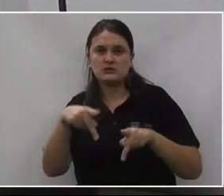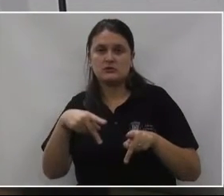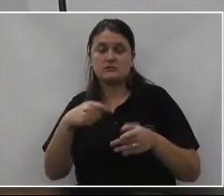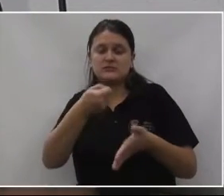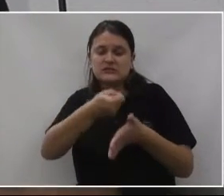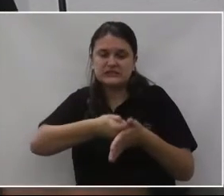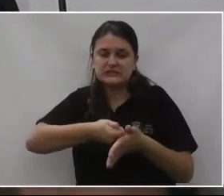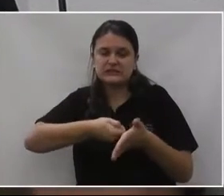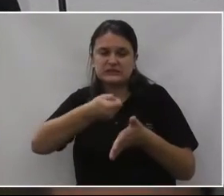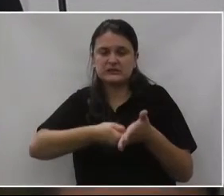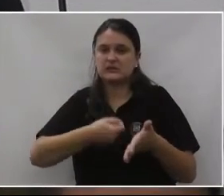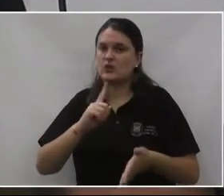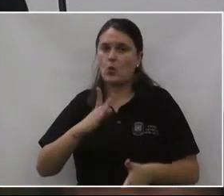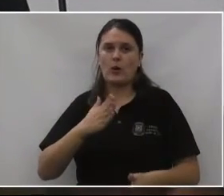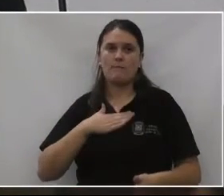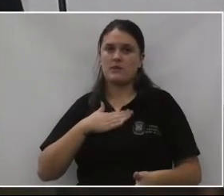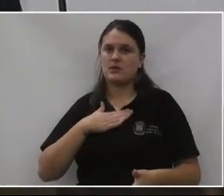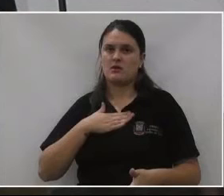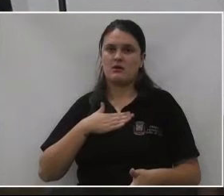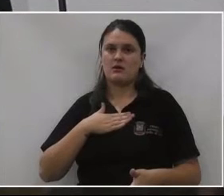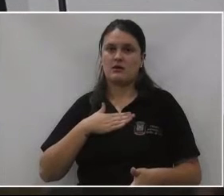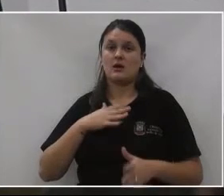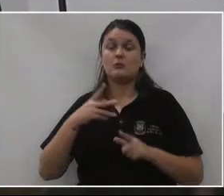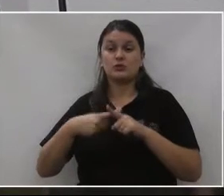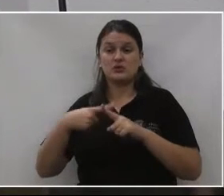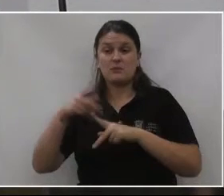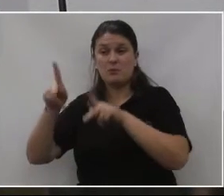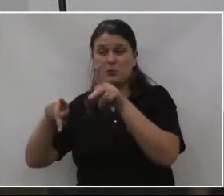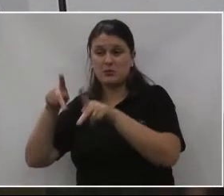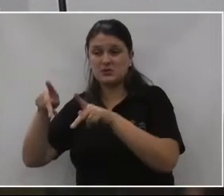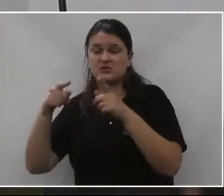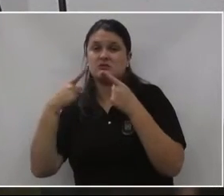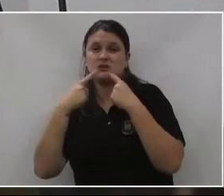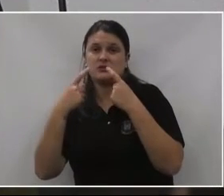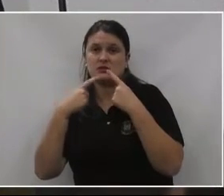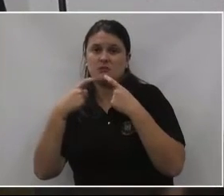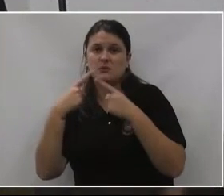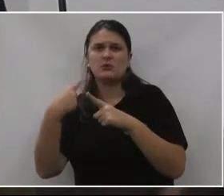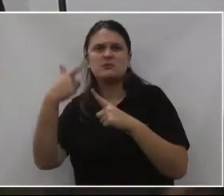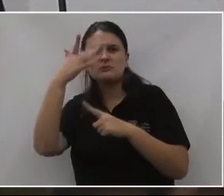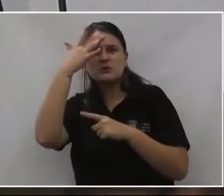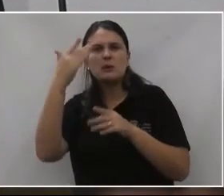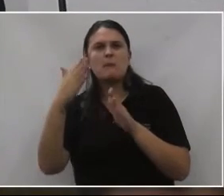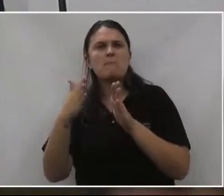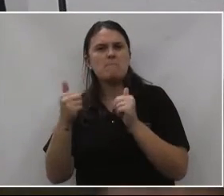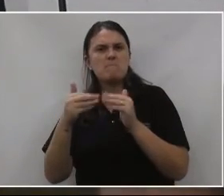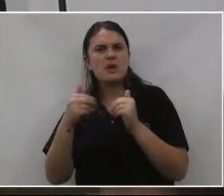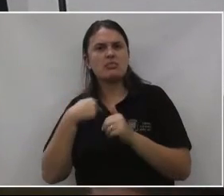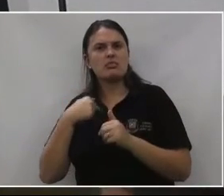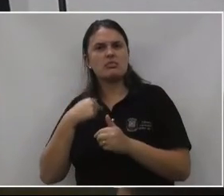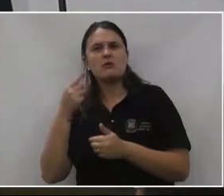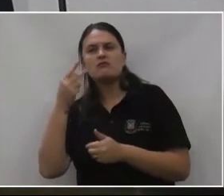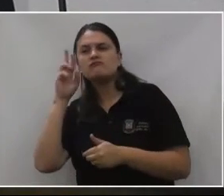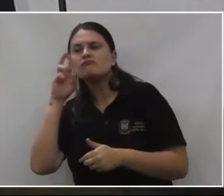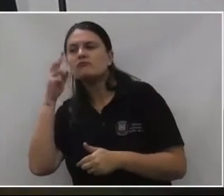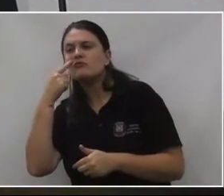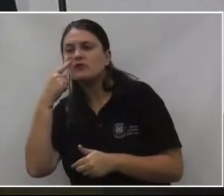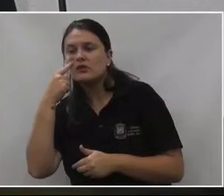cobrança não é minha, cobrança da população que entrou em contato e pediu soluções.